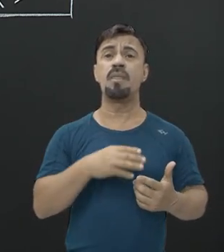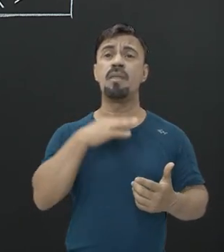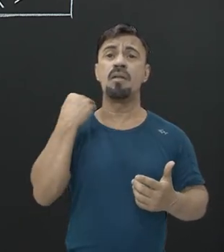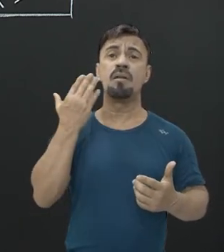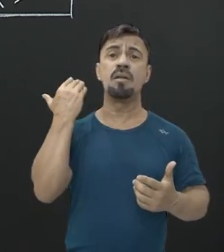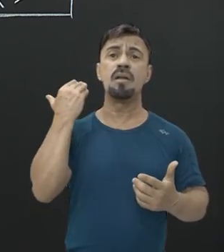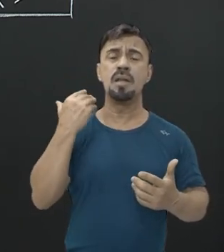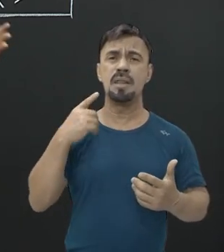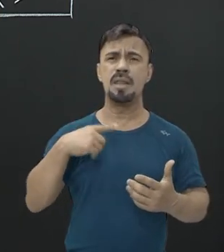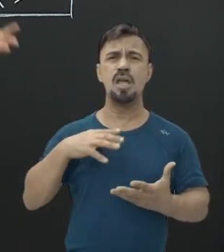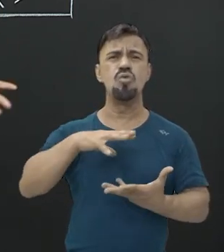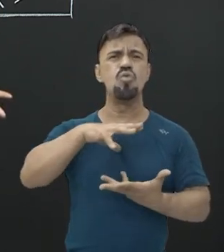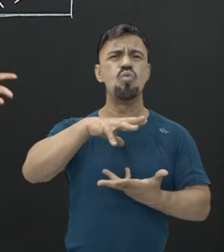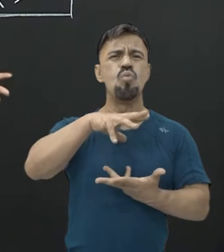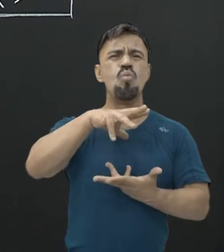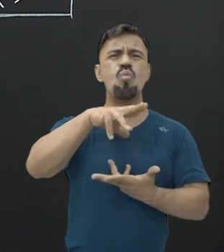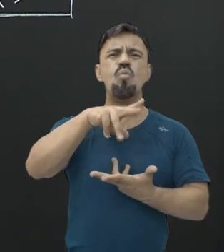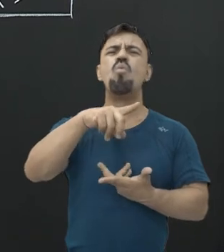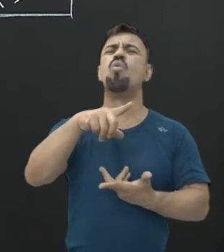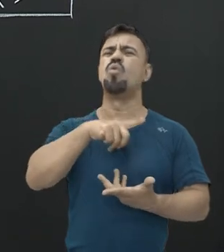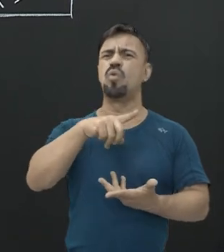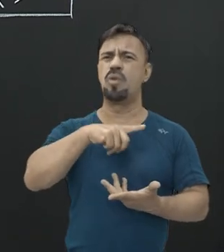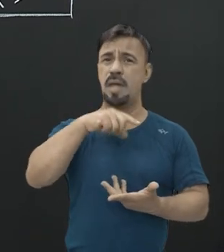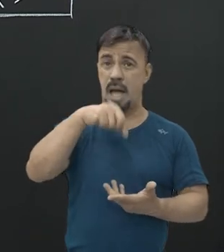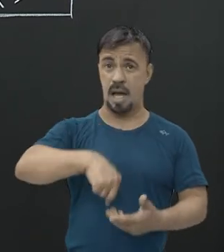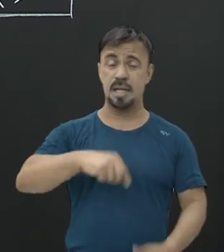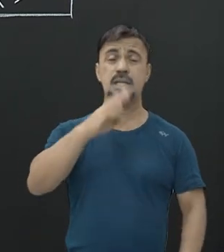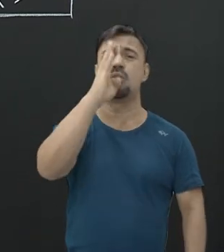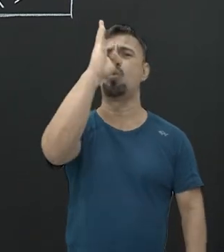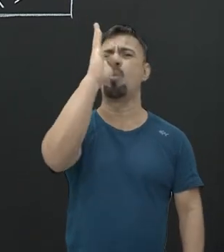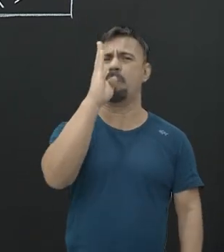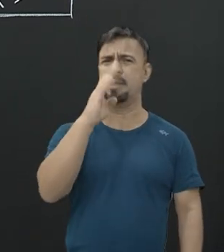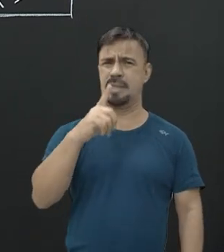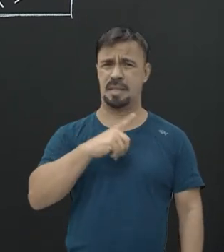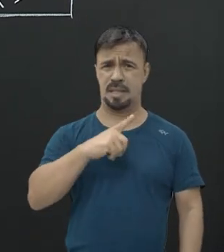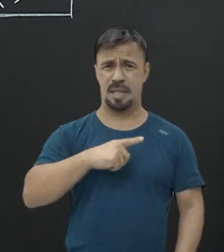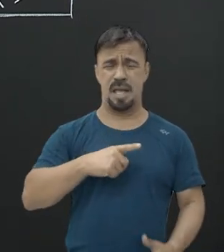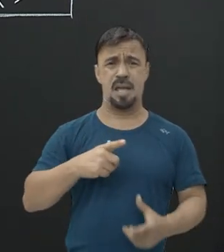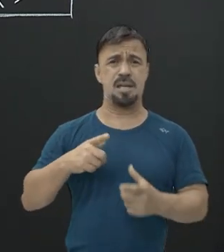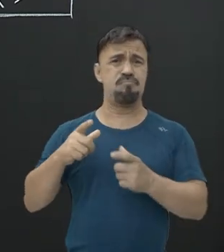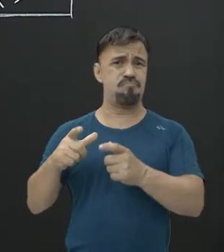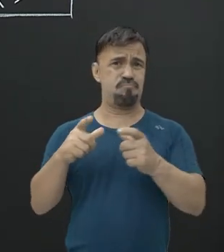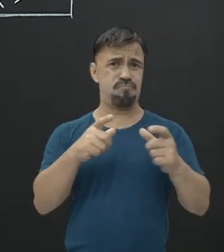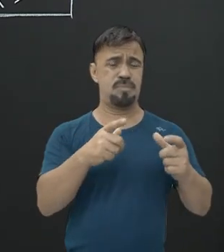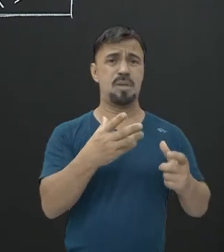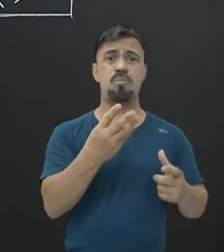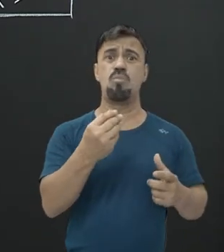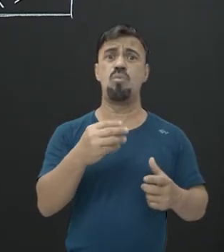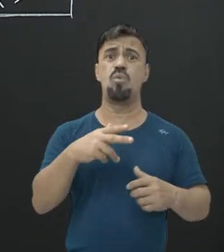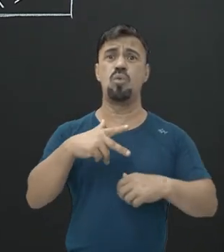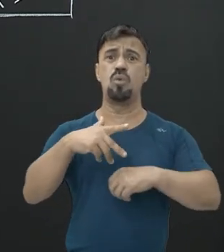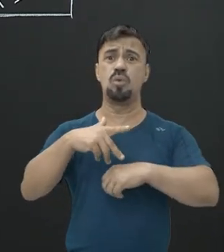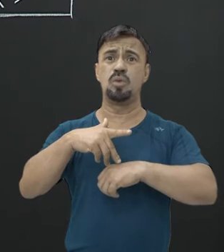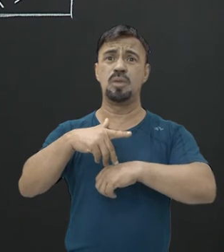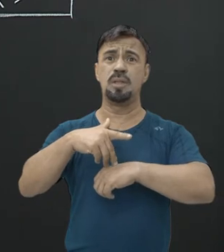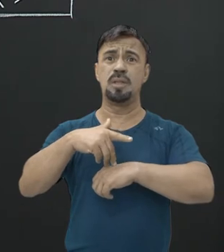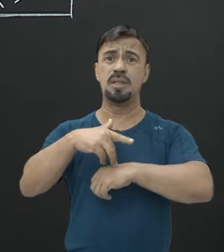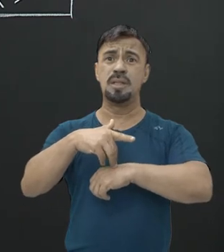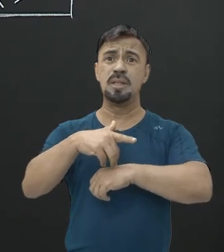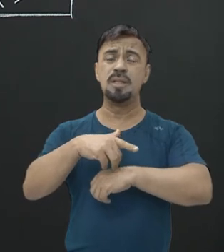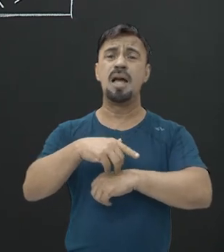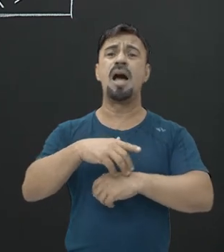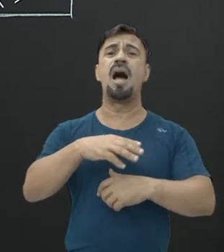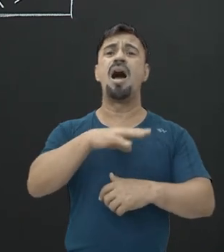todo? Tem. Aqui no Brasil, gente tem bastante fóssil, sabia? Tem muito fóssil de dinossauro aqui, grandes mamíferos.